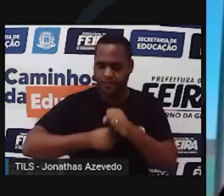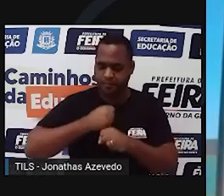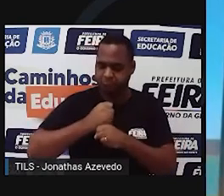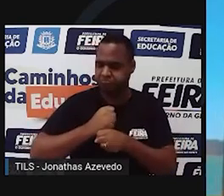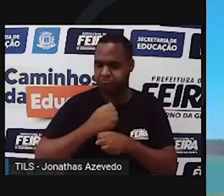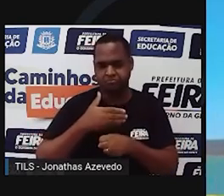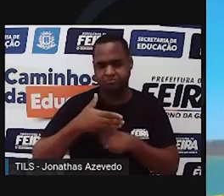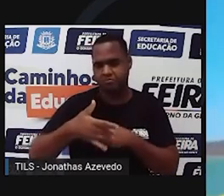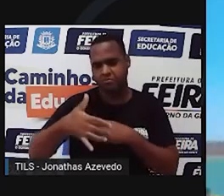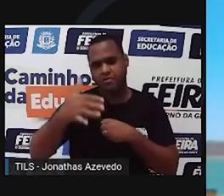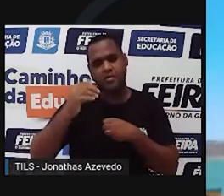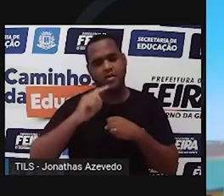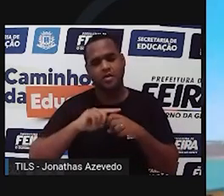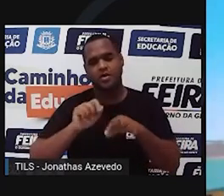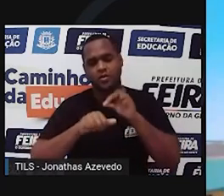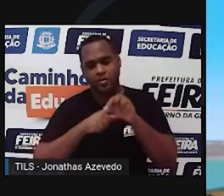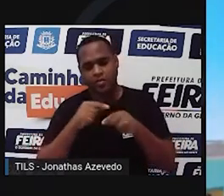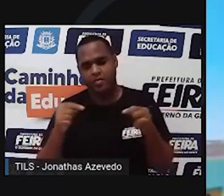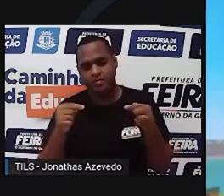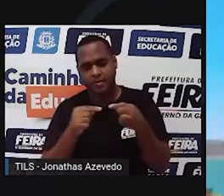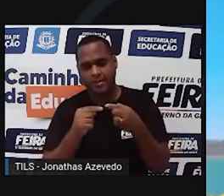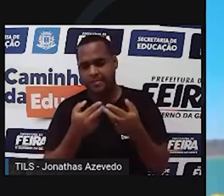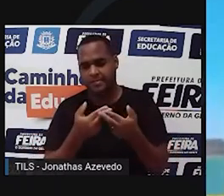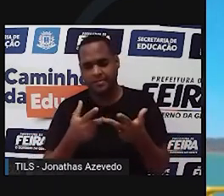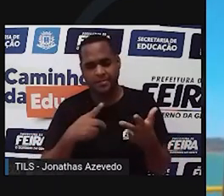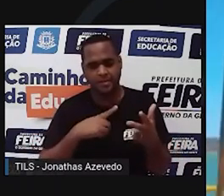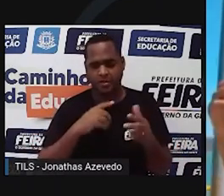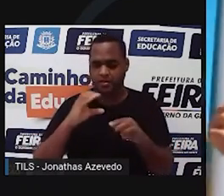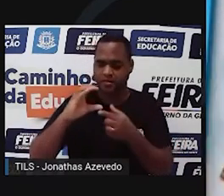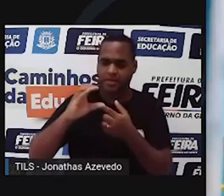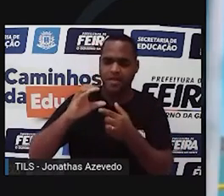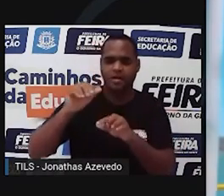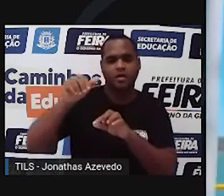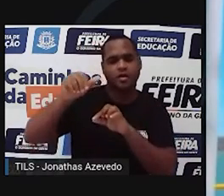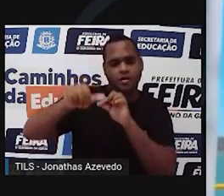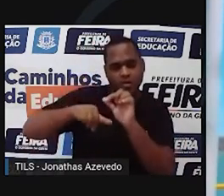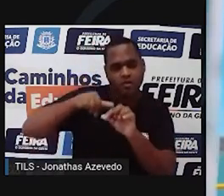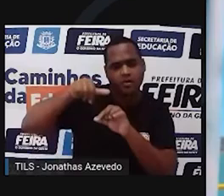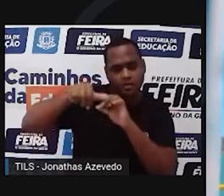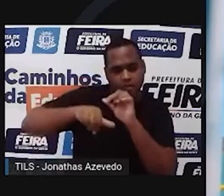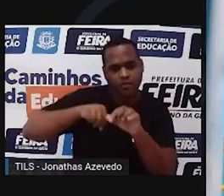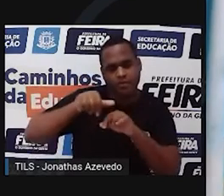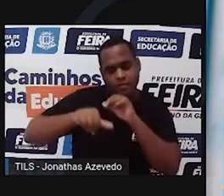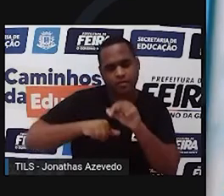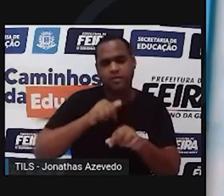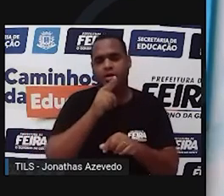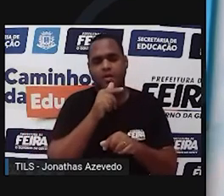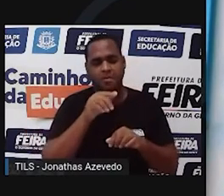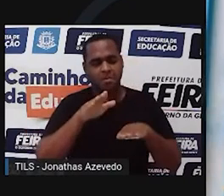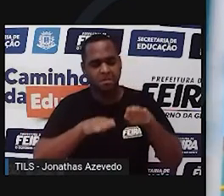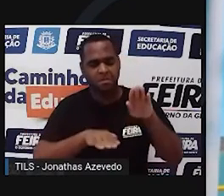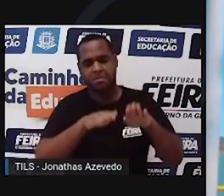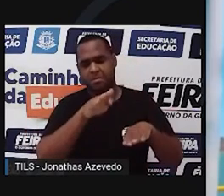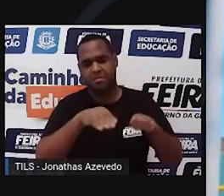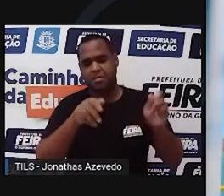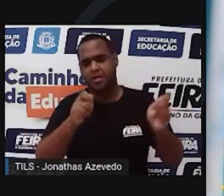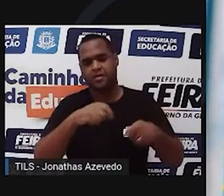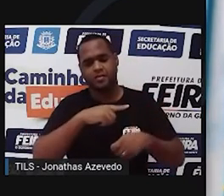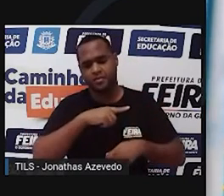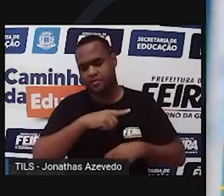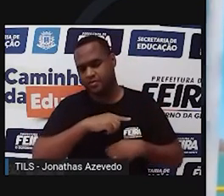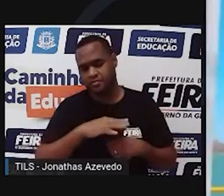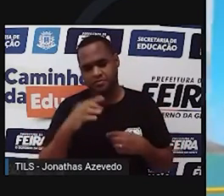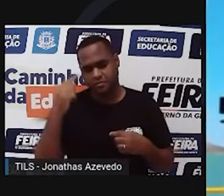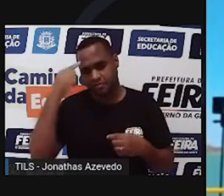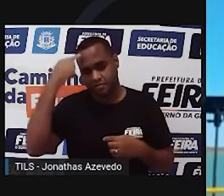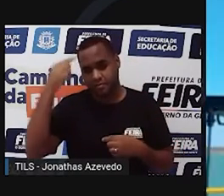tropicalidade marcante dos climas brasileiros faz com que essas águas oscilem bastante. E, consequentemente, a